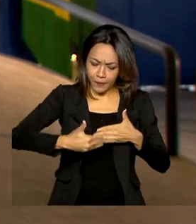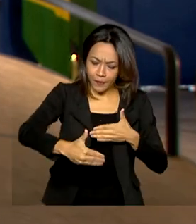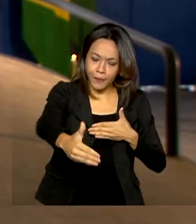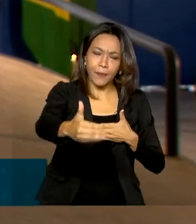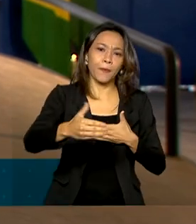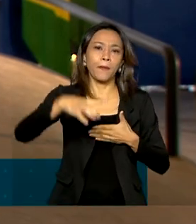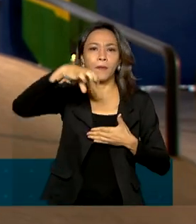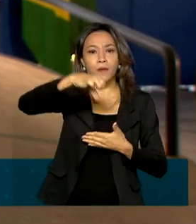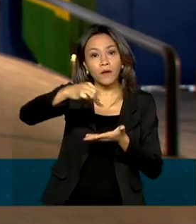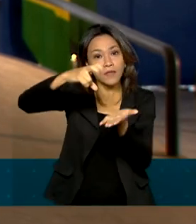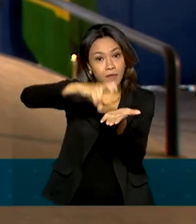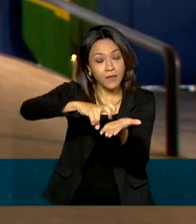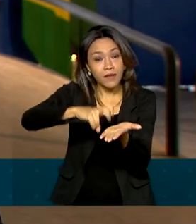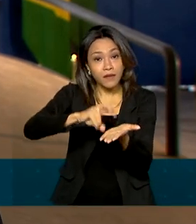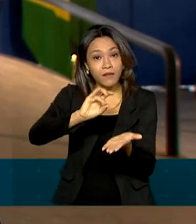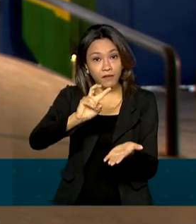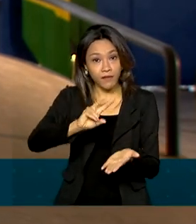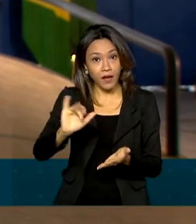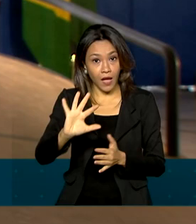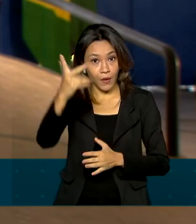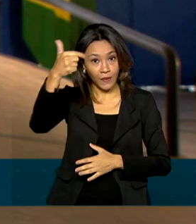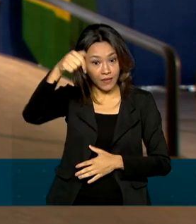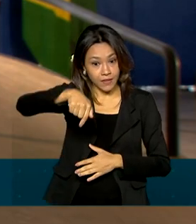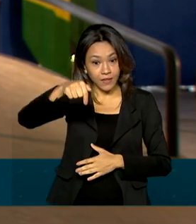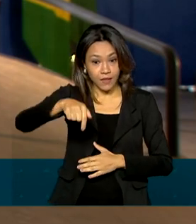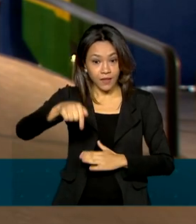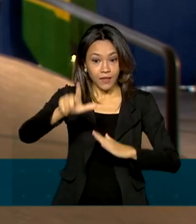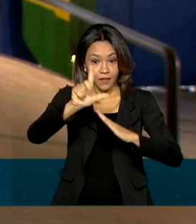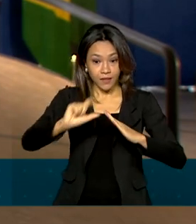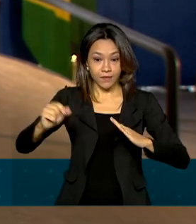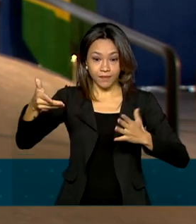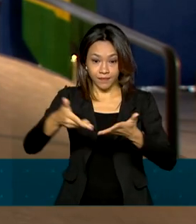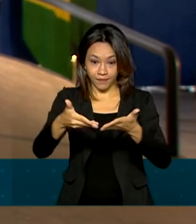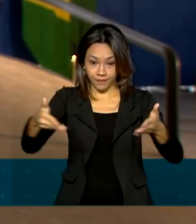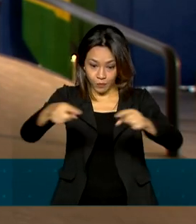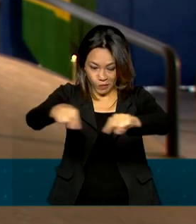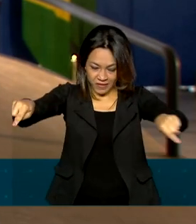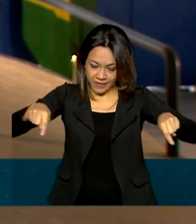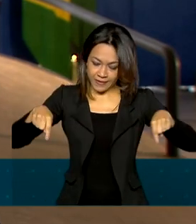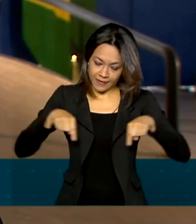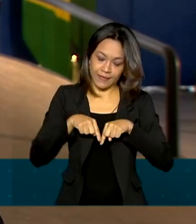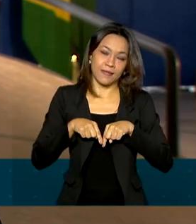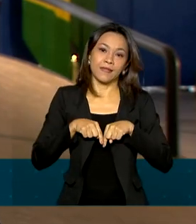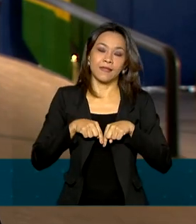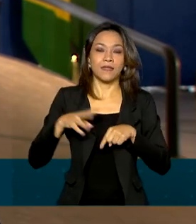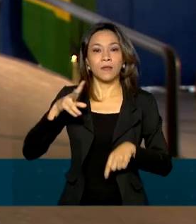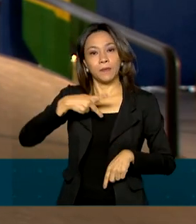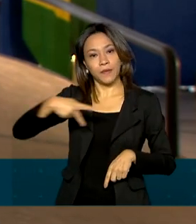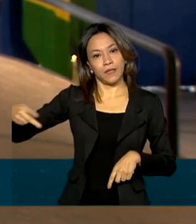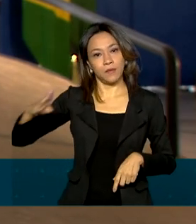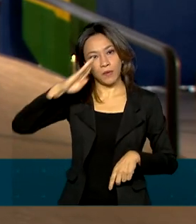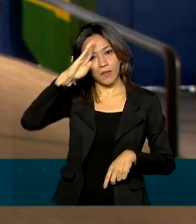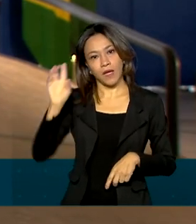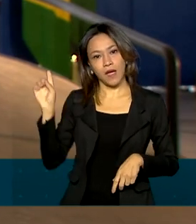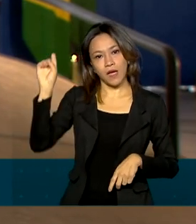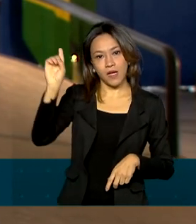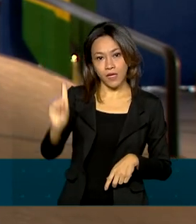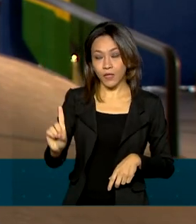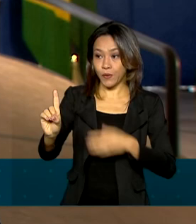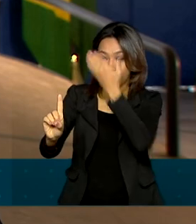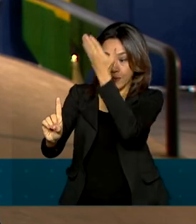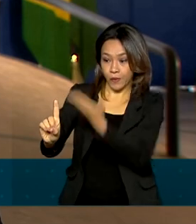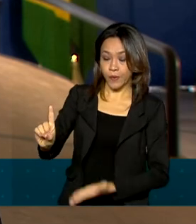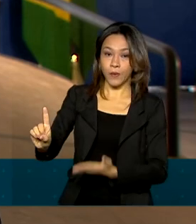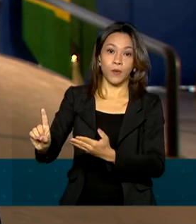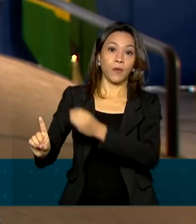às 9 horas da manhã e vai acontecer aqui no Palácio do Planalto, na sala de audiências. O presidente Jair Bolsonaro dará posse ao ministro-chefe da Casa